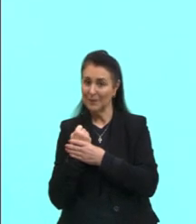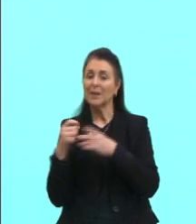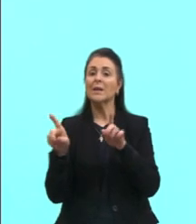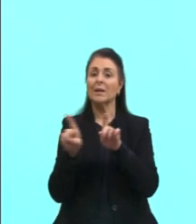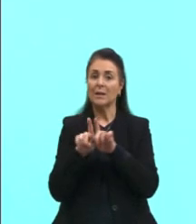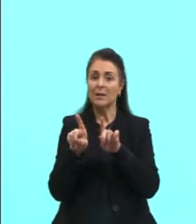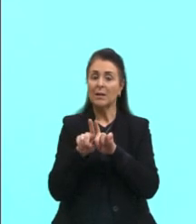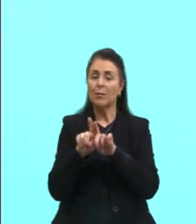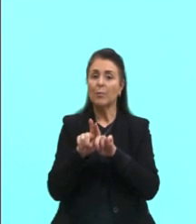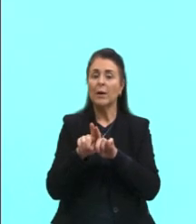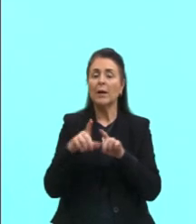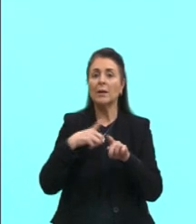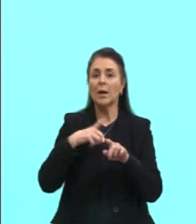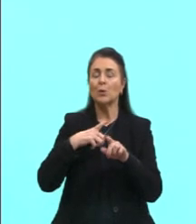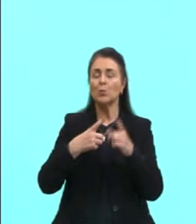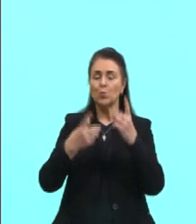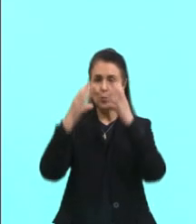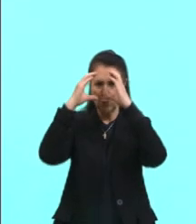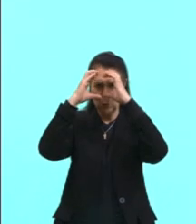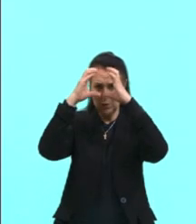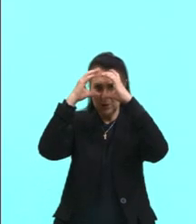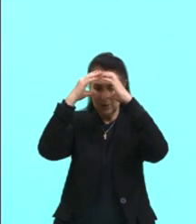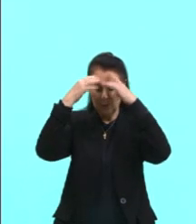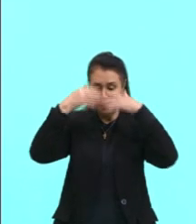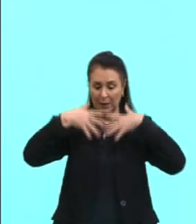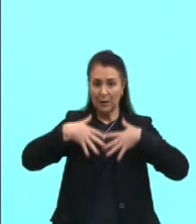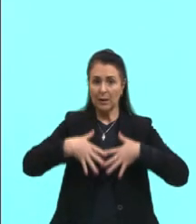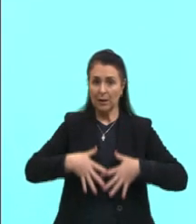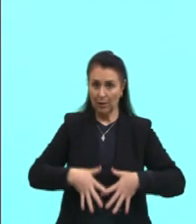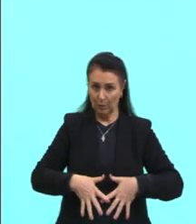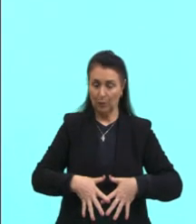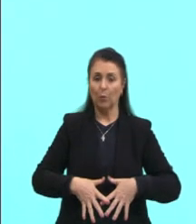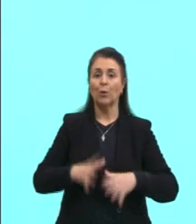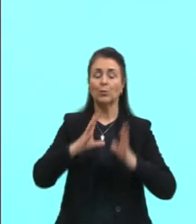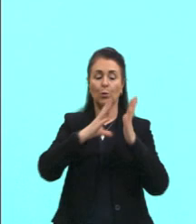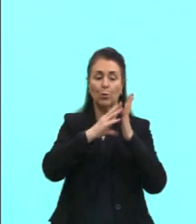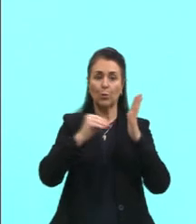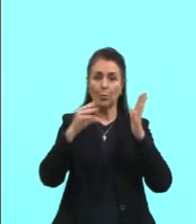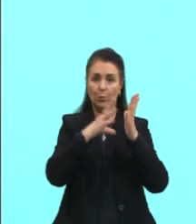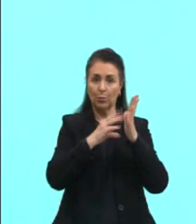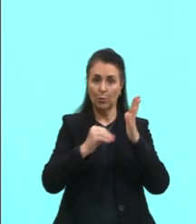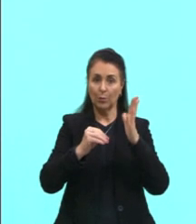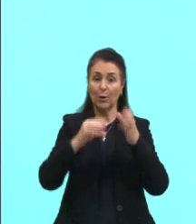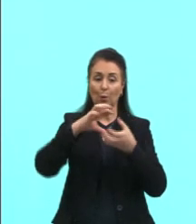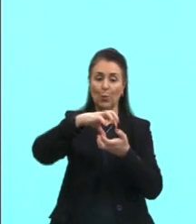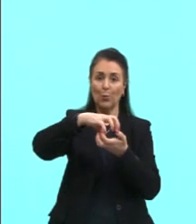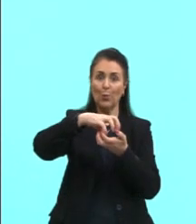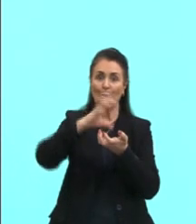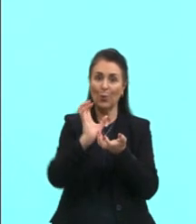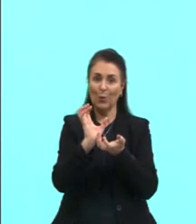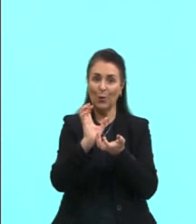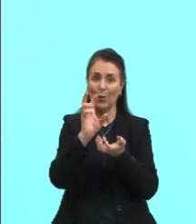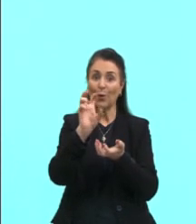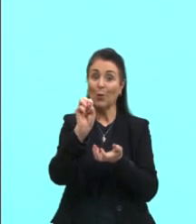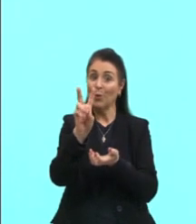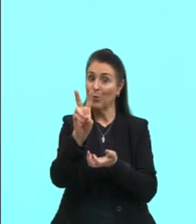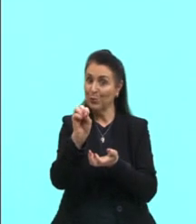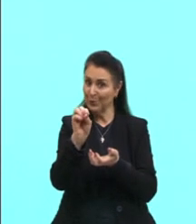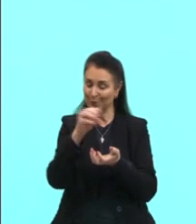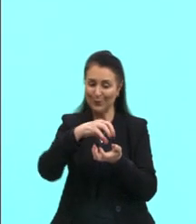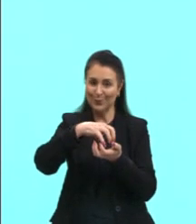desenvolvido e eles vão possuir cerebelo. A reprodução. Eles são ovíparos, né? Que é o ovo lá,